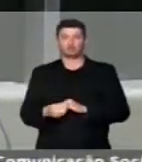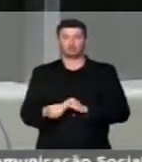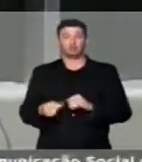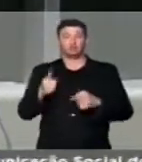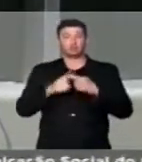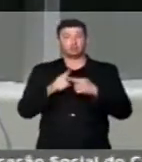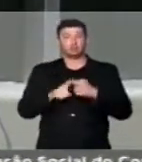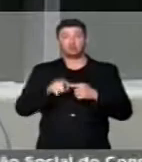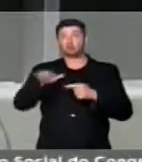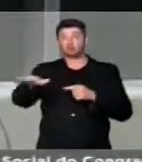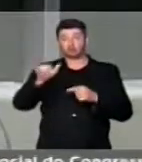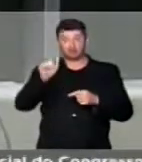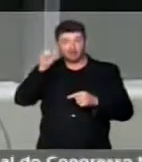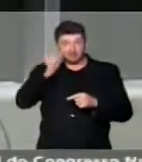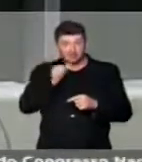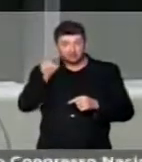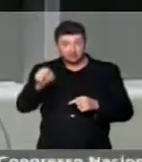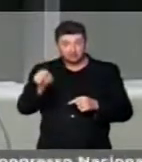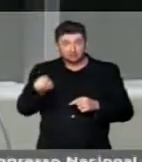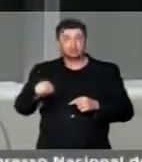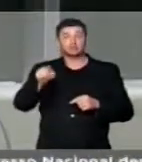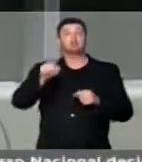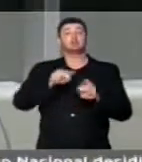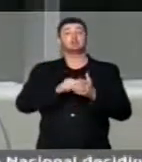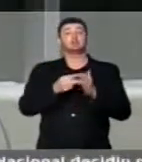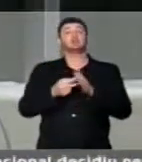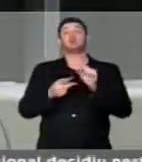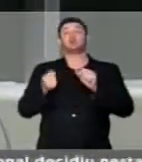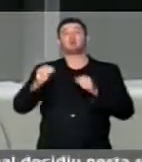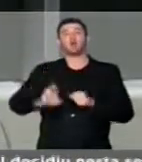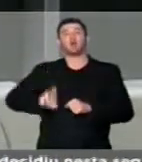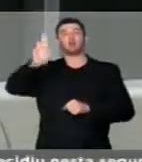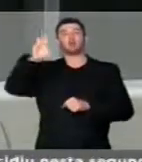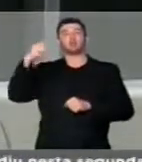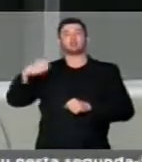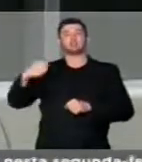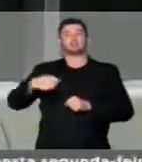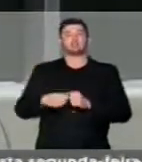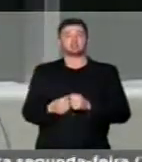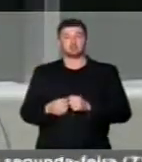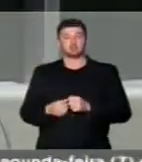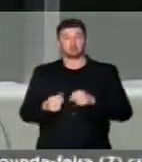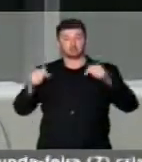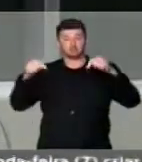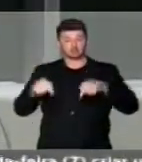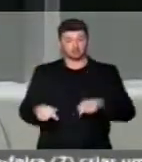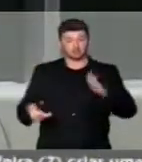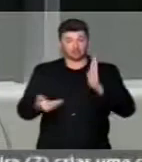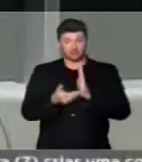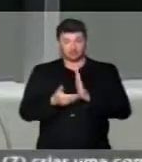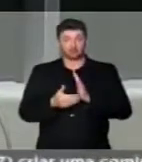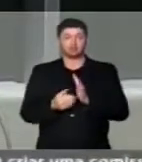porque convocar essas mulheres é preciso ter autoridade para que nesta casa...